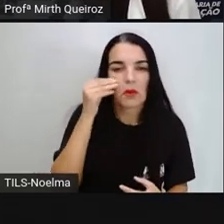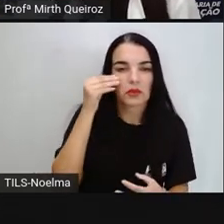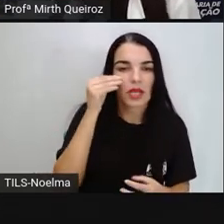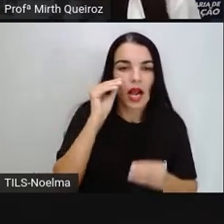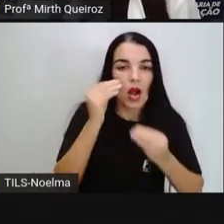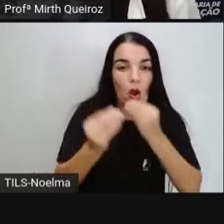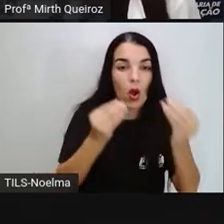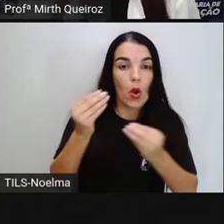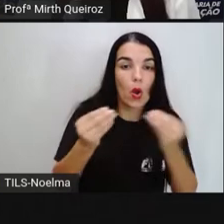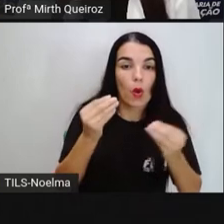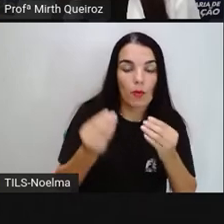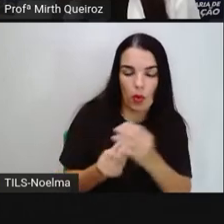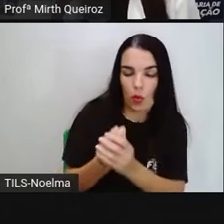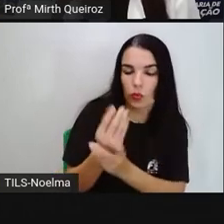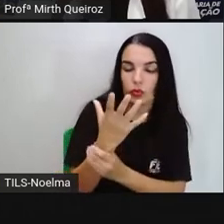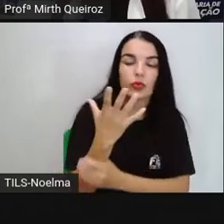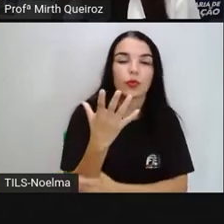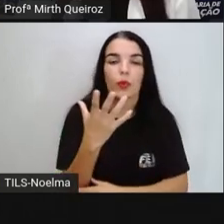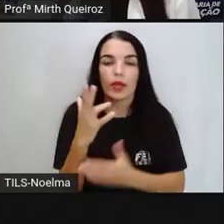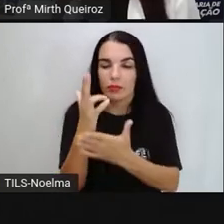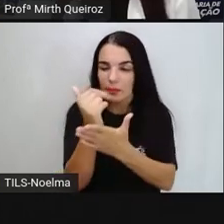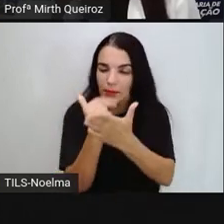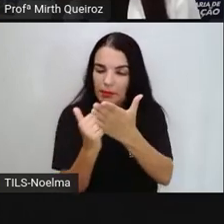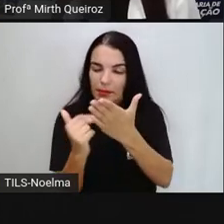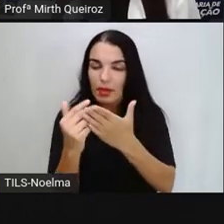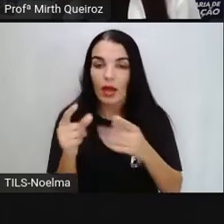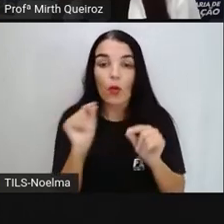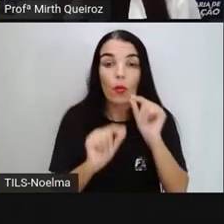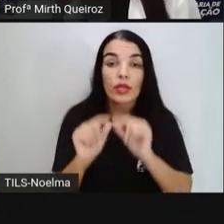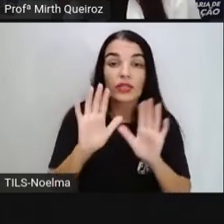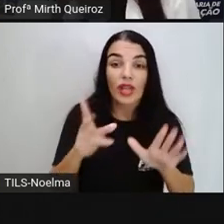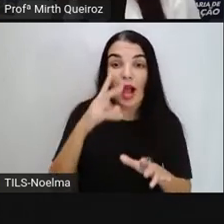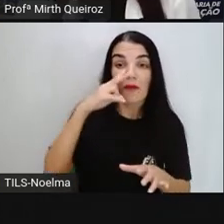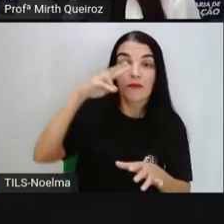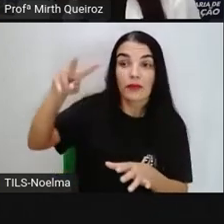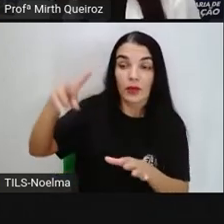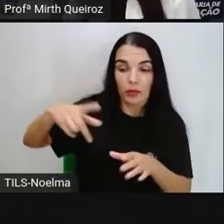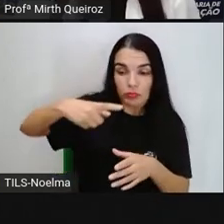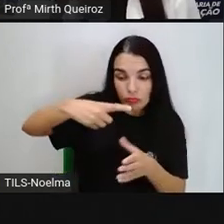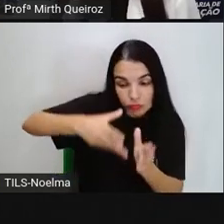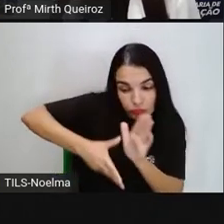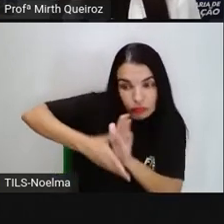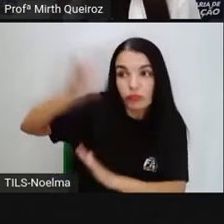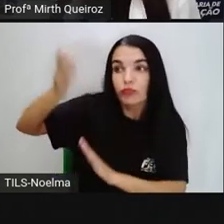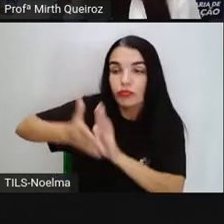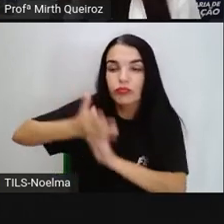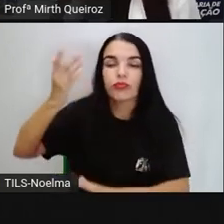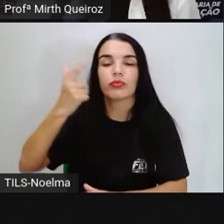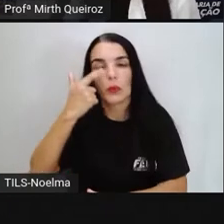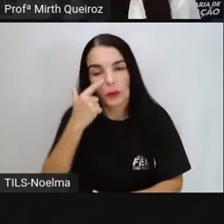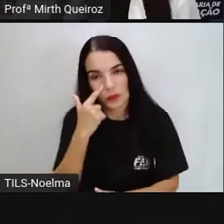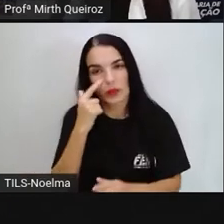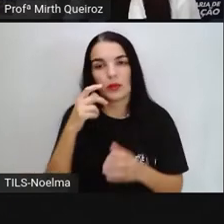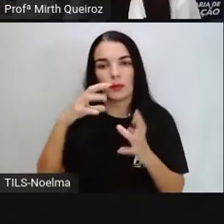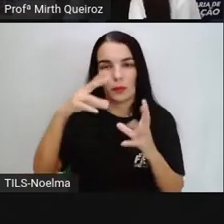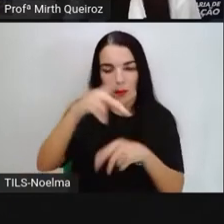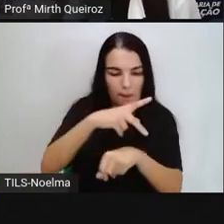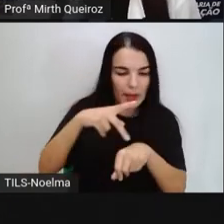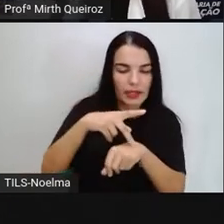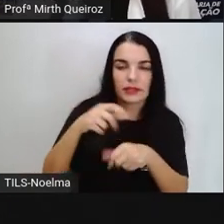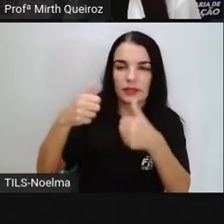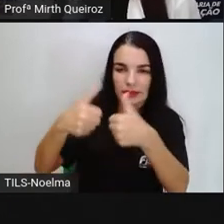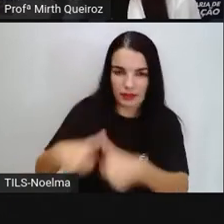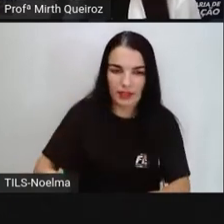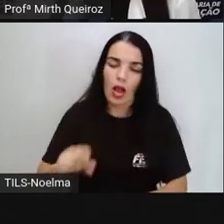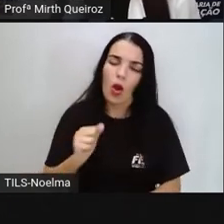iria construir figuras para ilustrar o que foi que ele viu durante a viagem. É